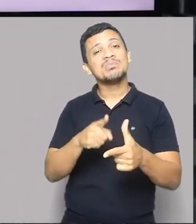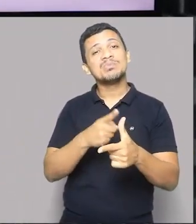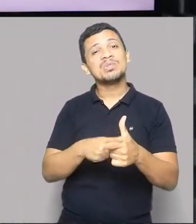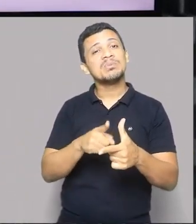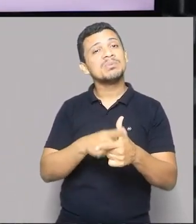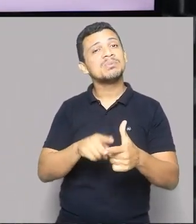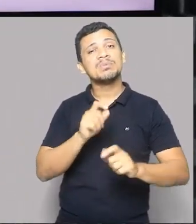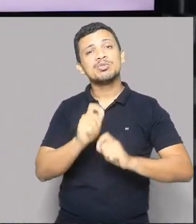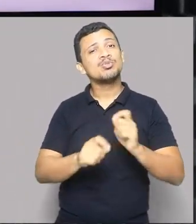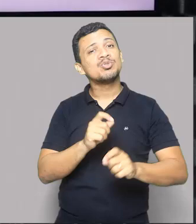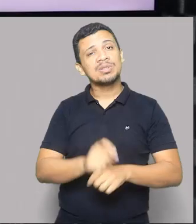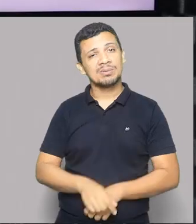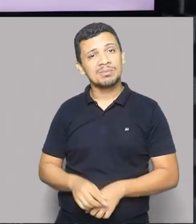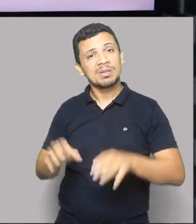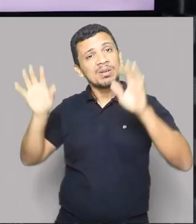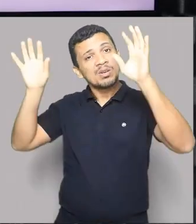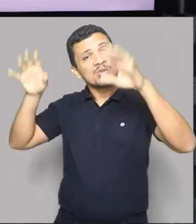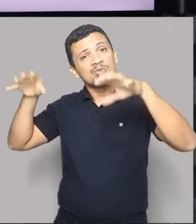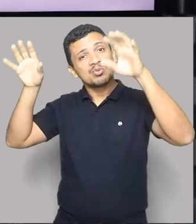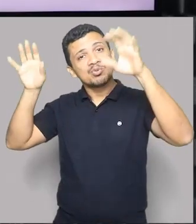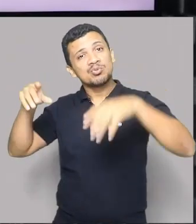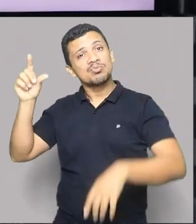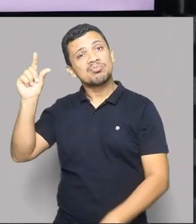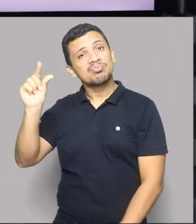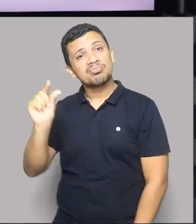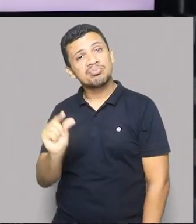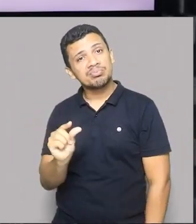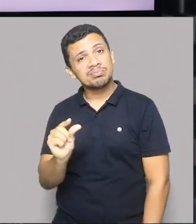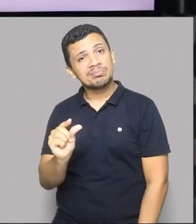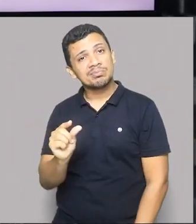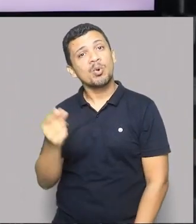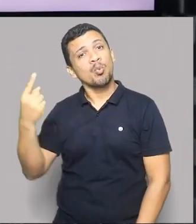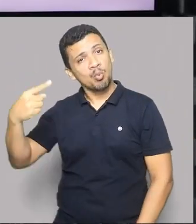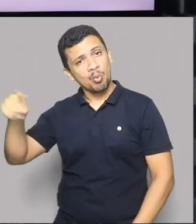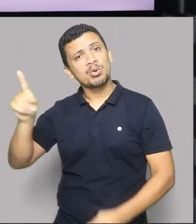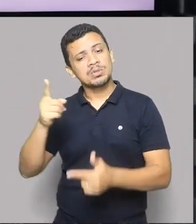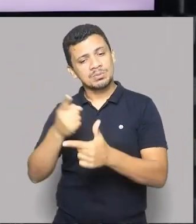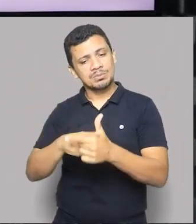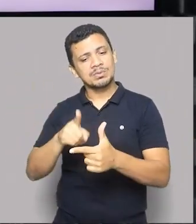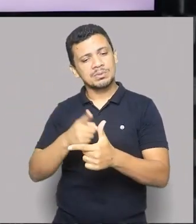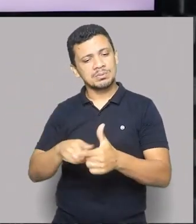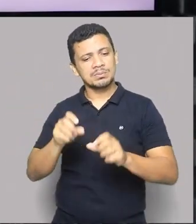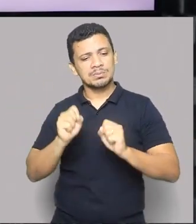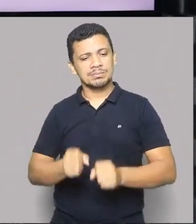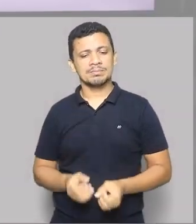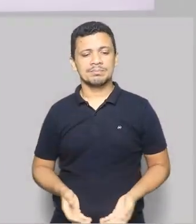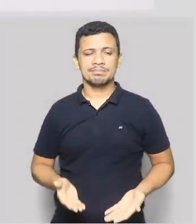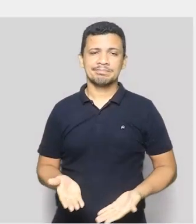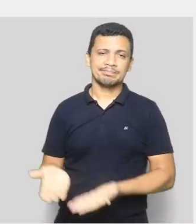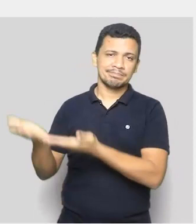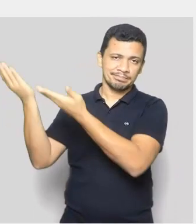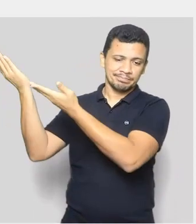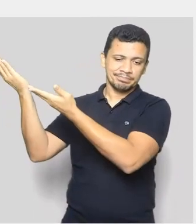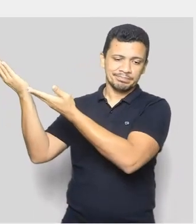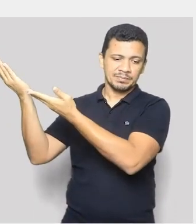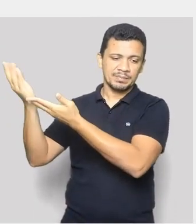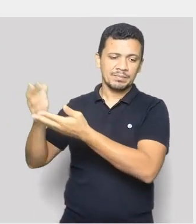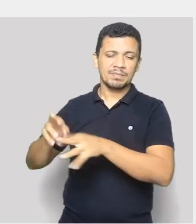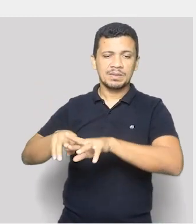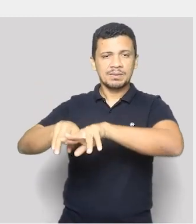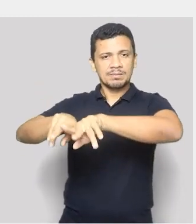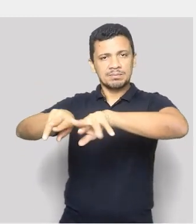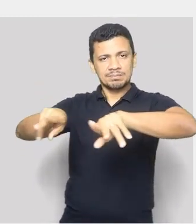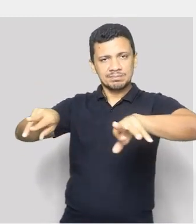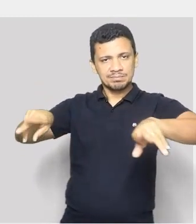diminuição pluviométrica, entre outras consequências. Ok? Está aqui a nossa vasta floresta amazônica.